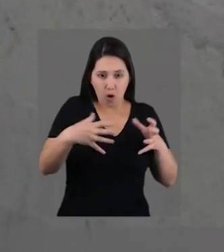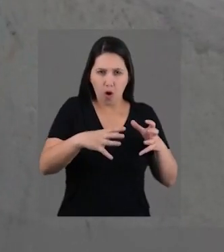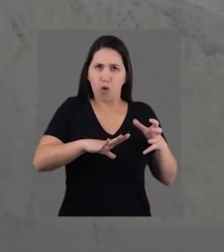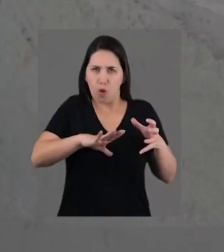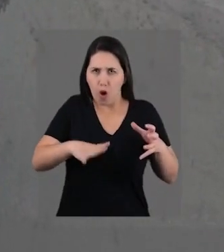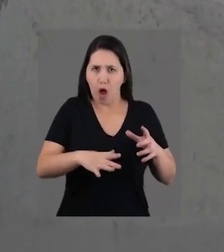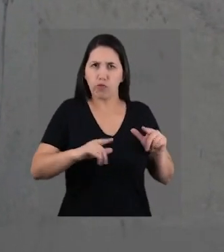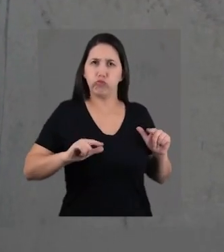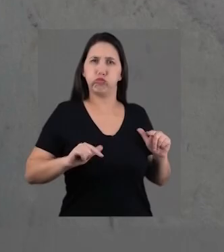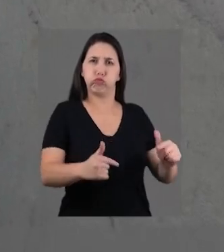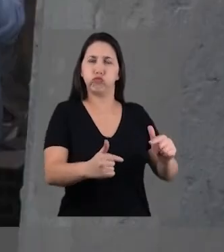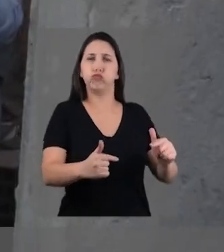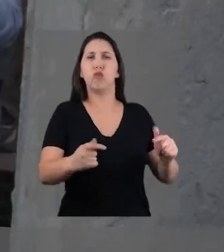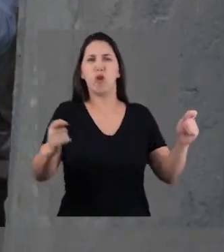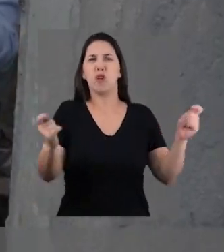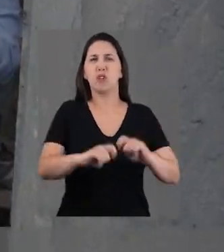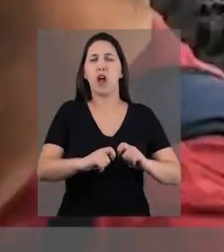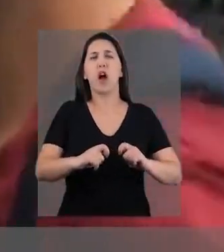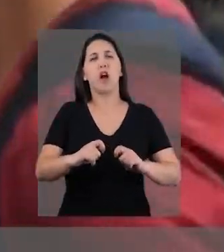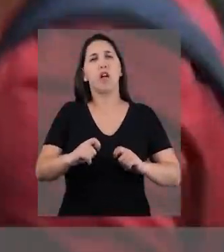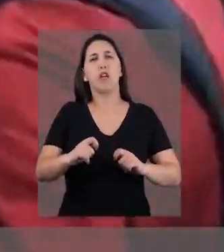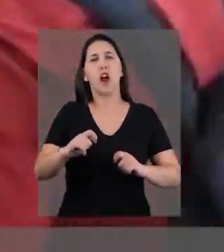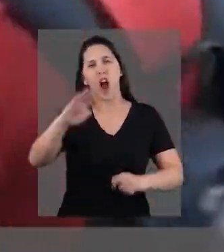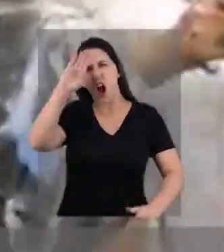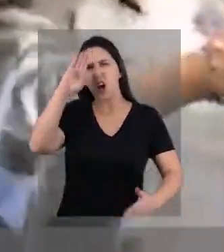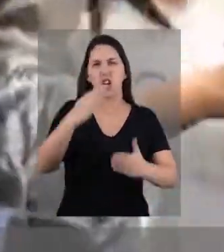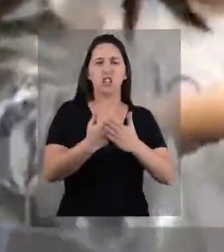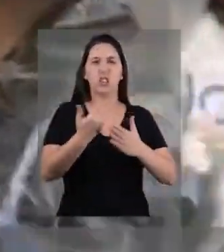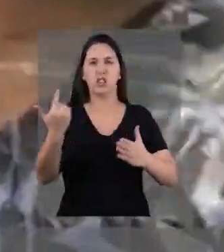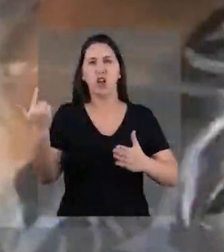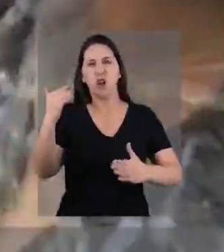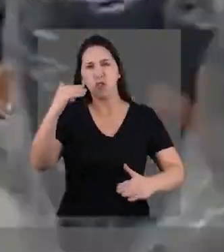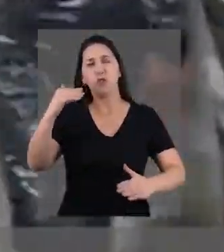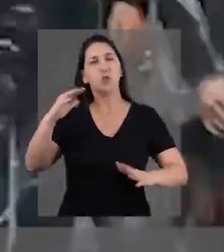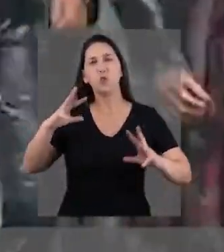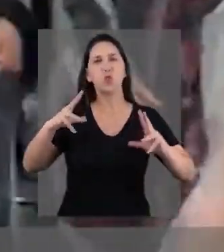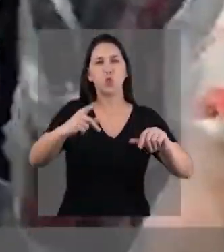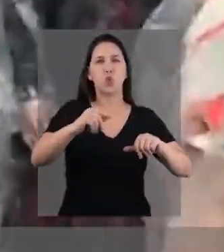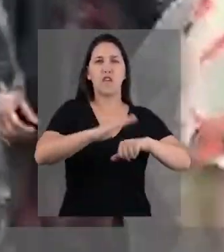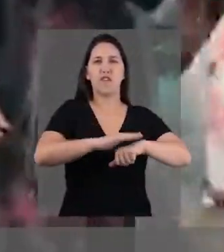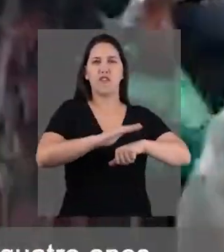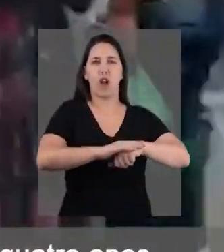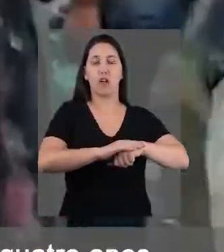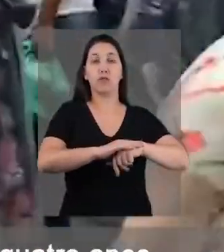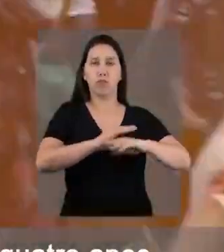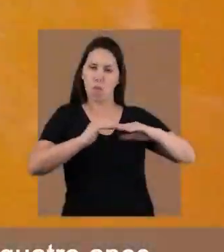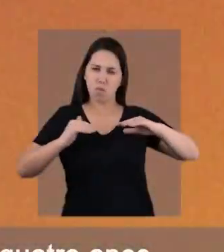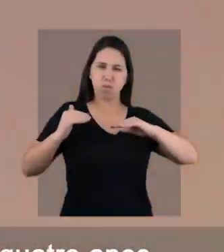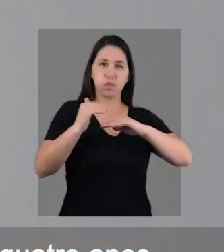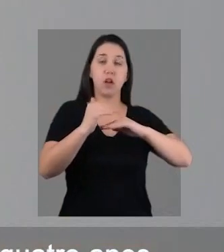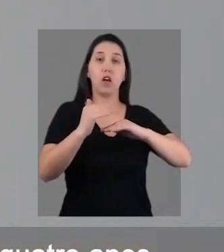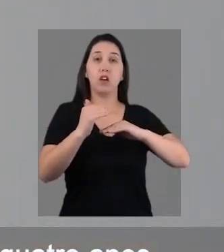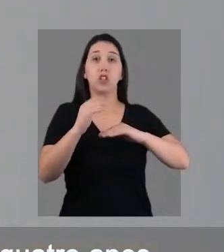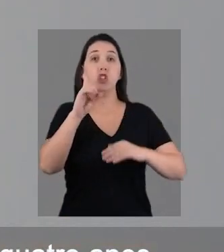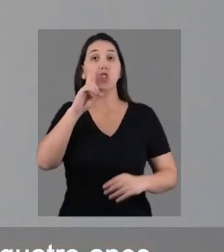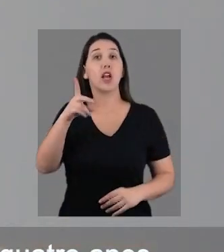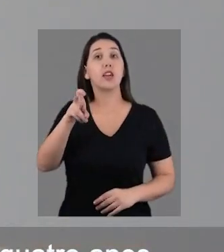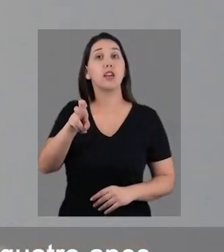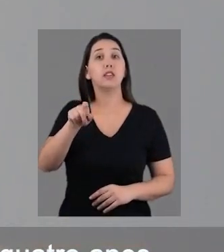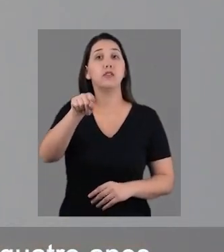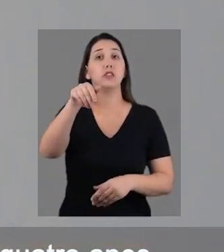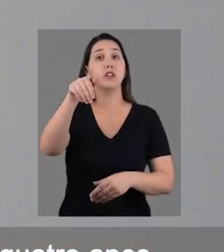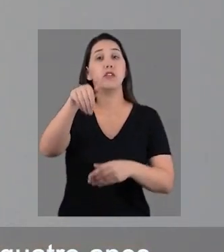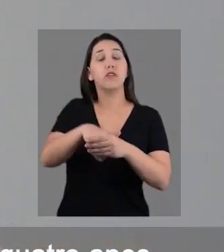preciso por aquilo que eles acreditam, pelo bem que se torna sempre maior do que eles próprios. Dia 15, você vai